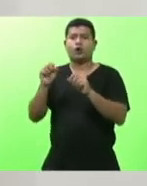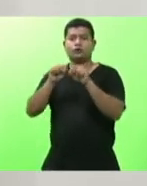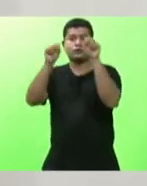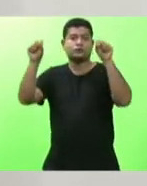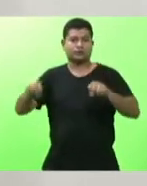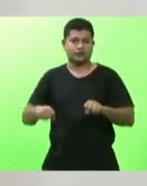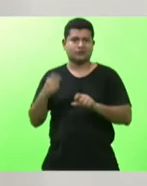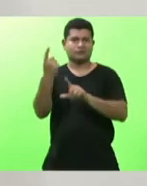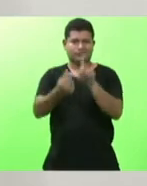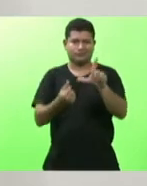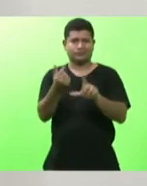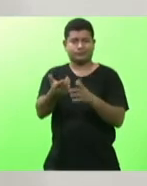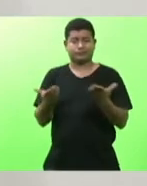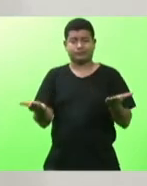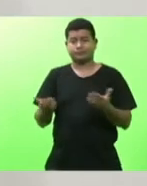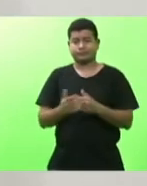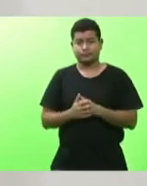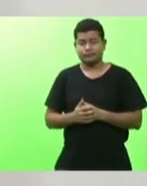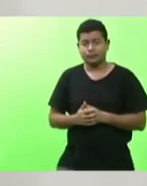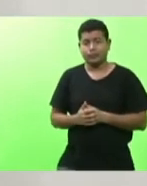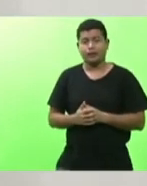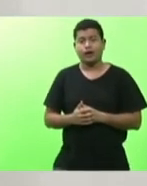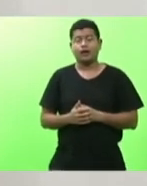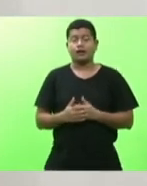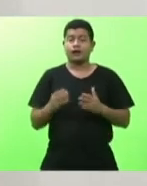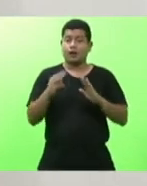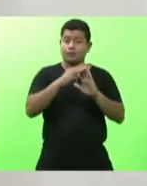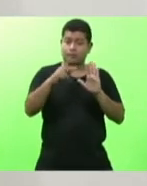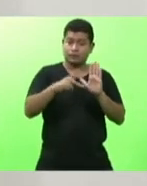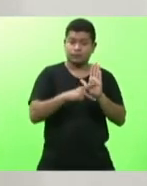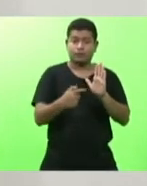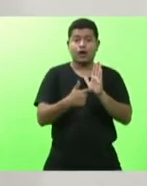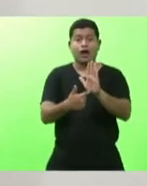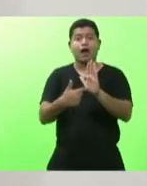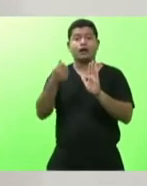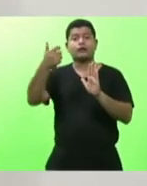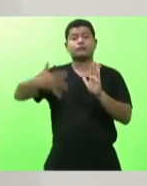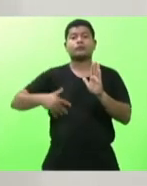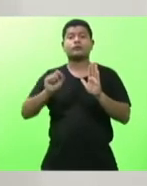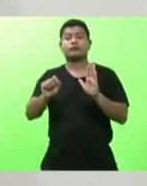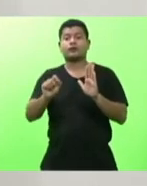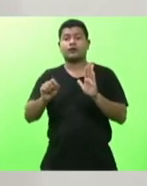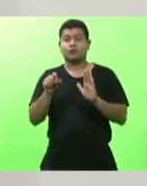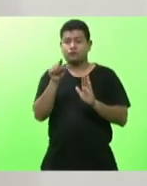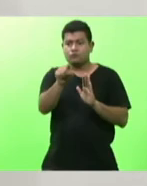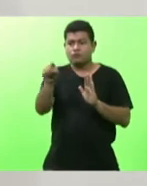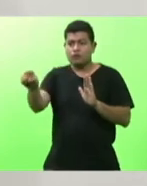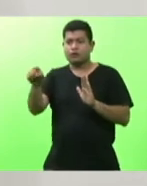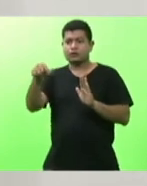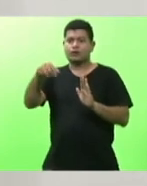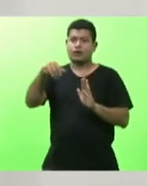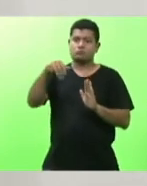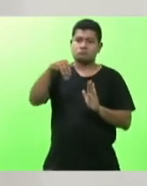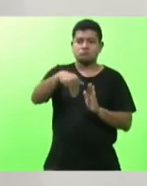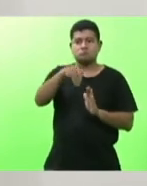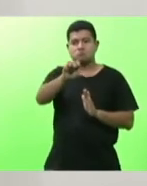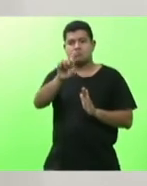então a medida provisória vem e diz o seguinte você micro empreendedor você